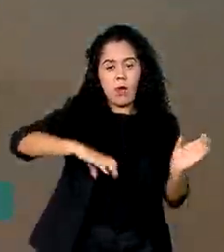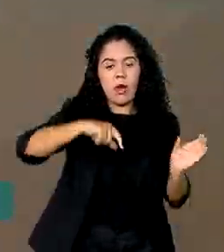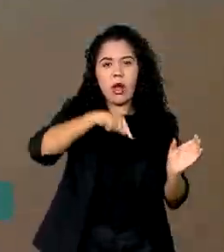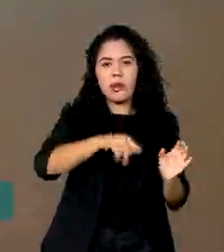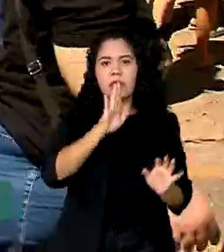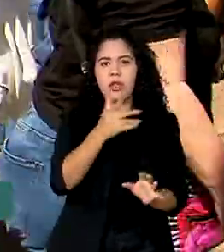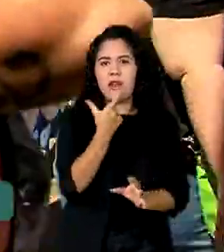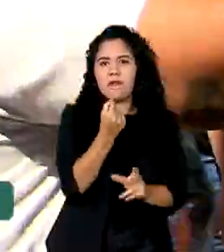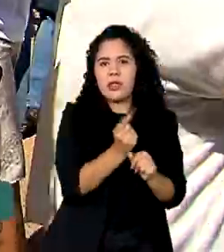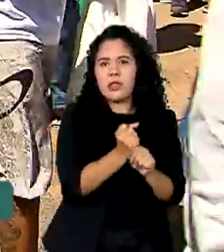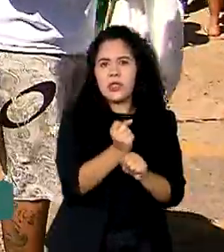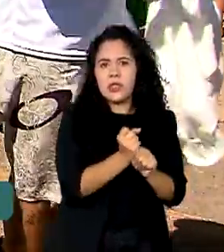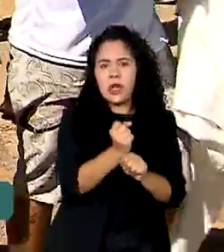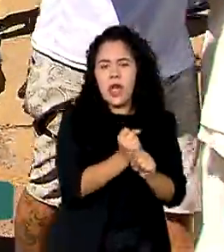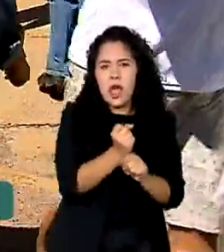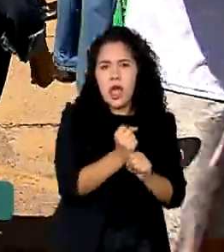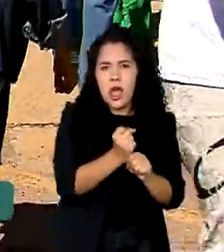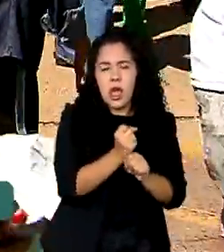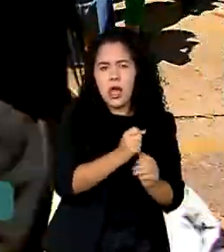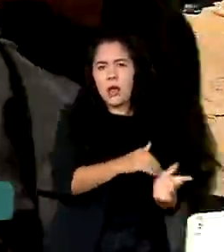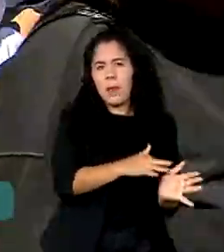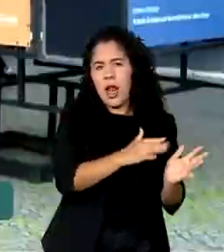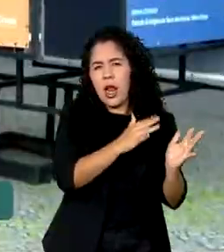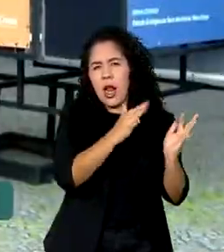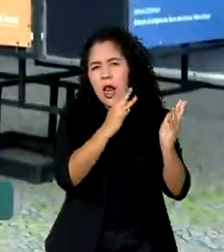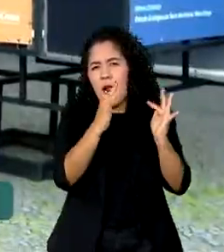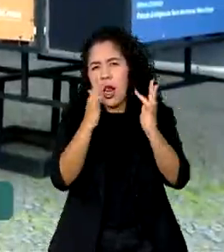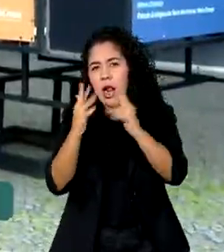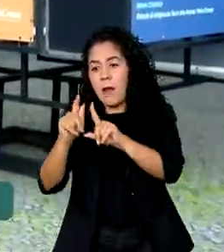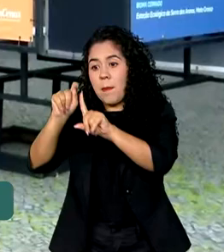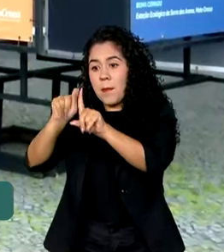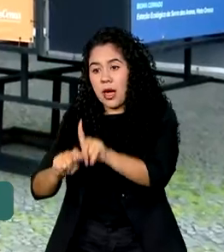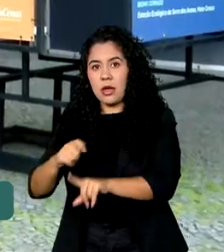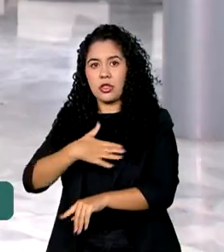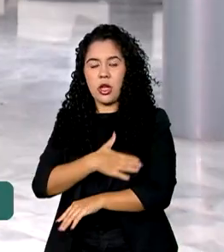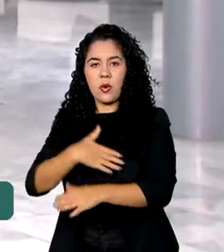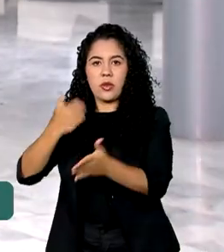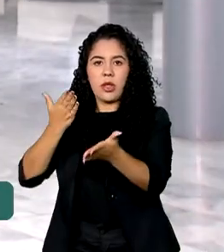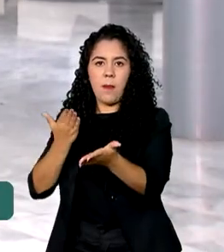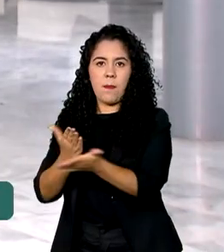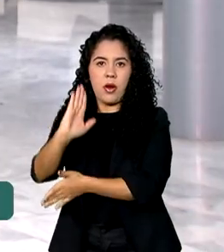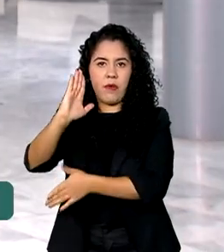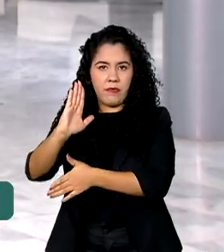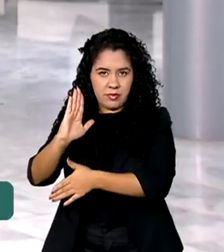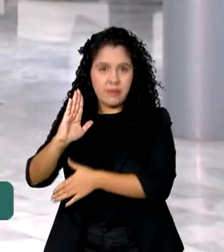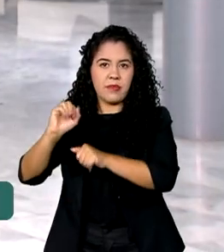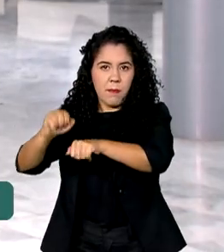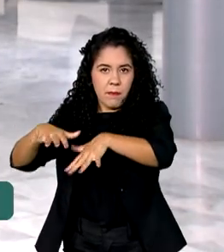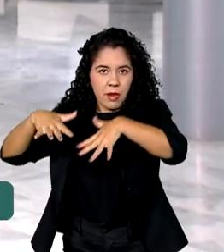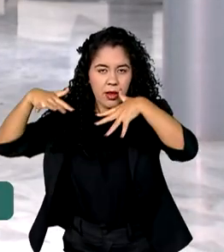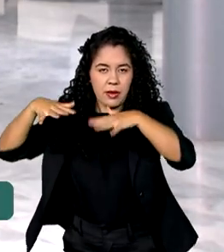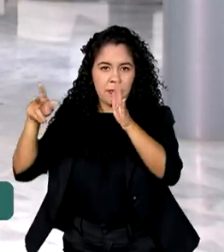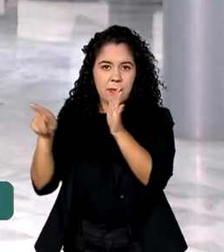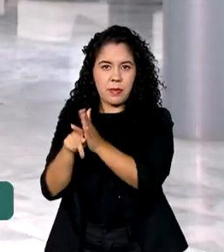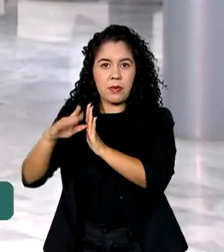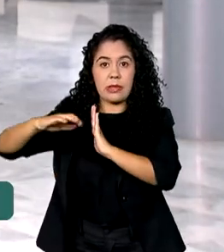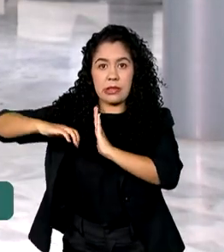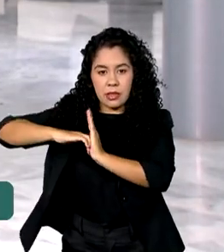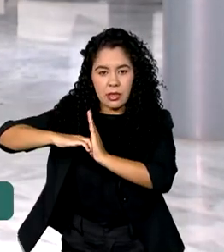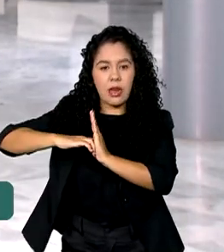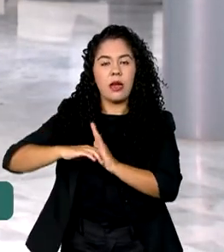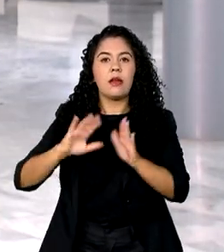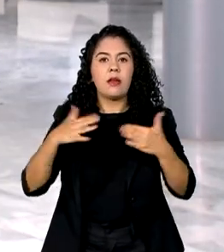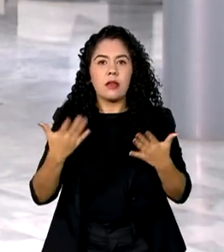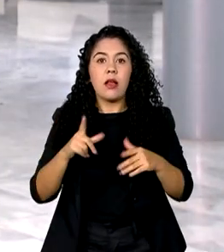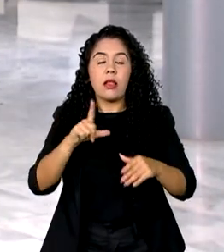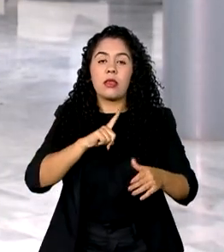20 anos e no mês de agosto foi aprovado no Plenário do Senado. Entre as mudanças está a possibilidade de realizar provas